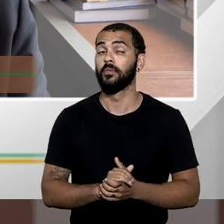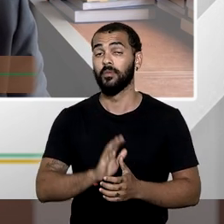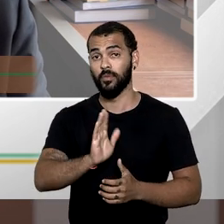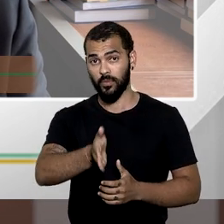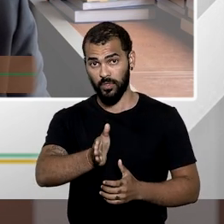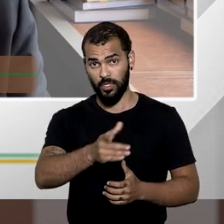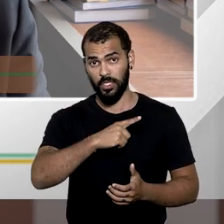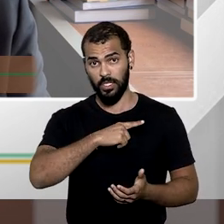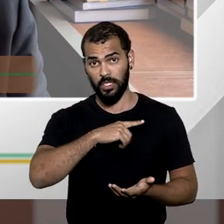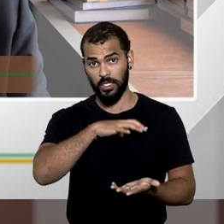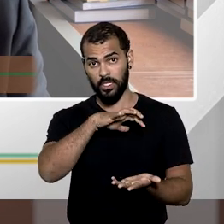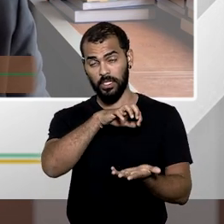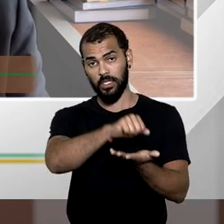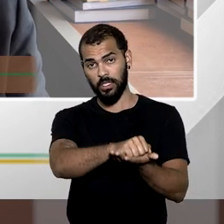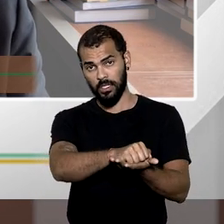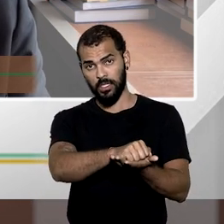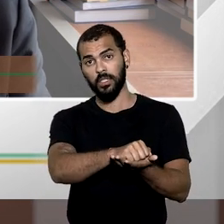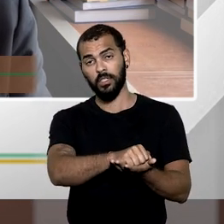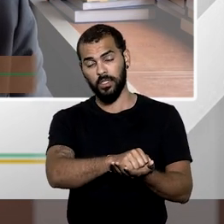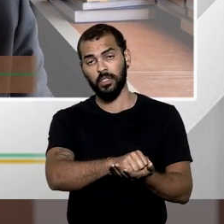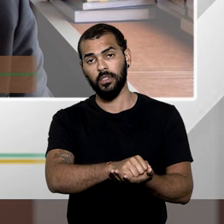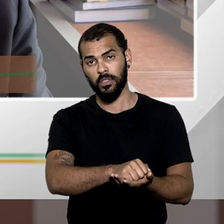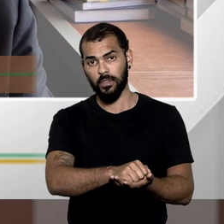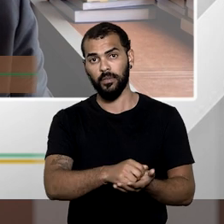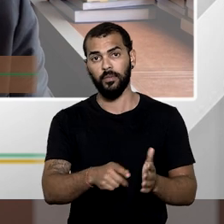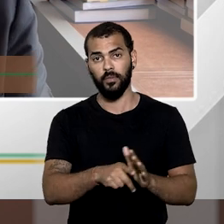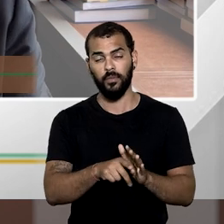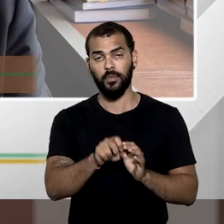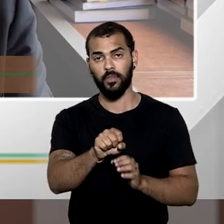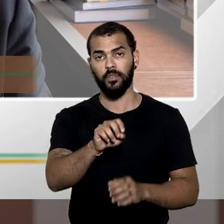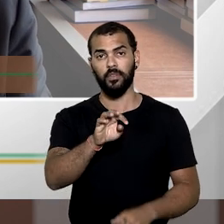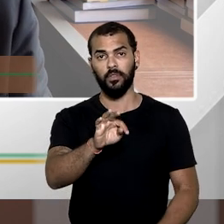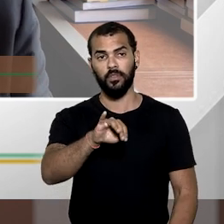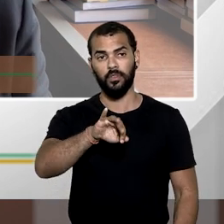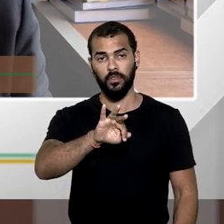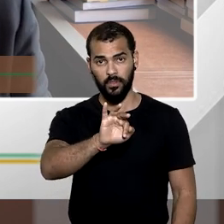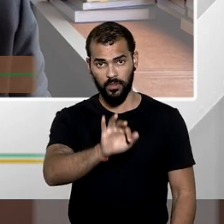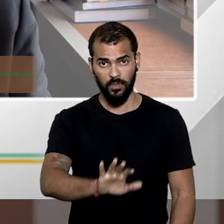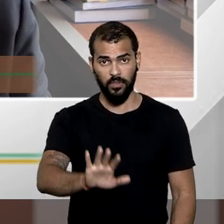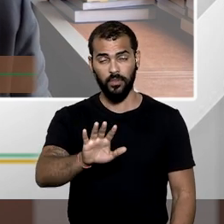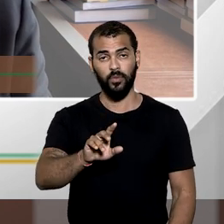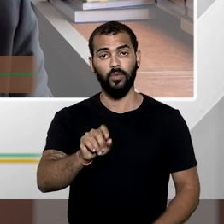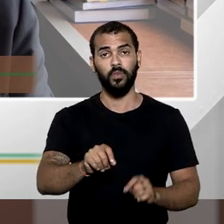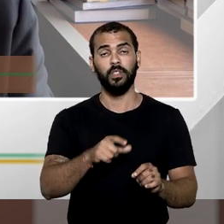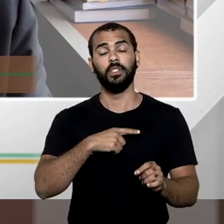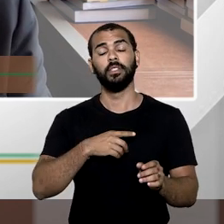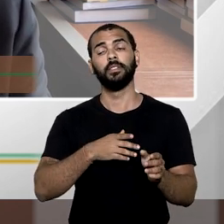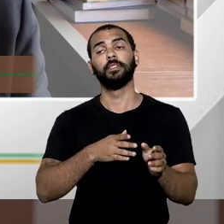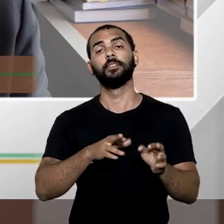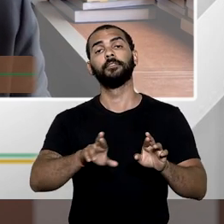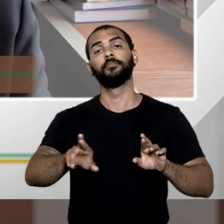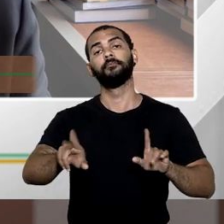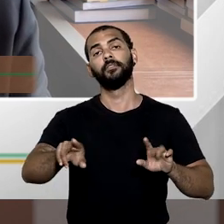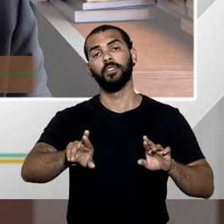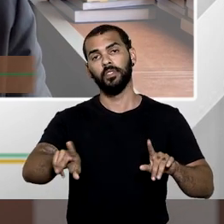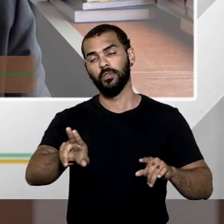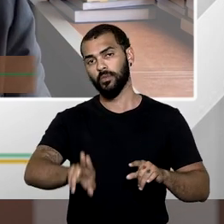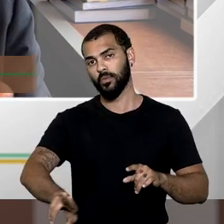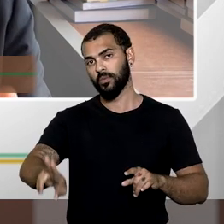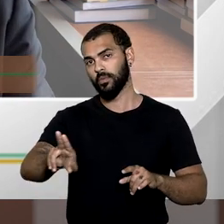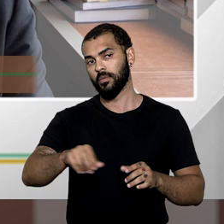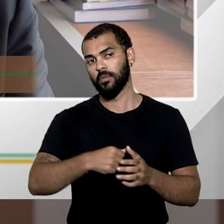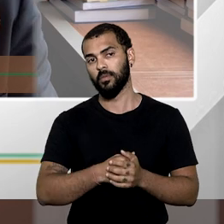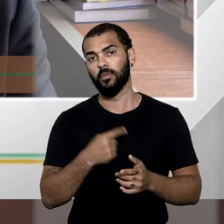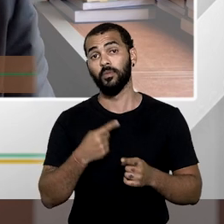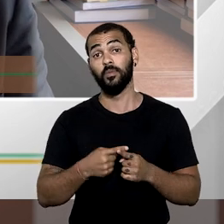registrados pelo Superior Tribunal de Justiça em que a desapropriação incide em desvio de finalidade ou incide na busca de um